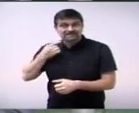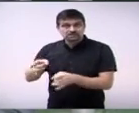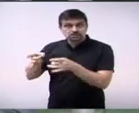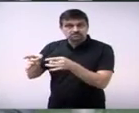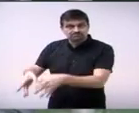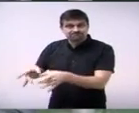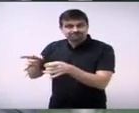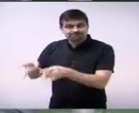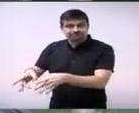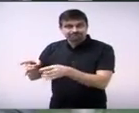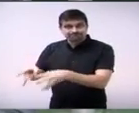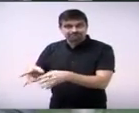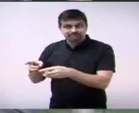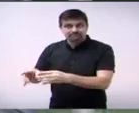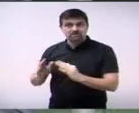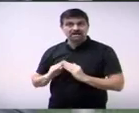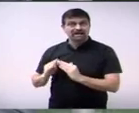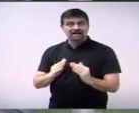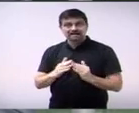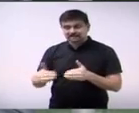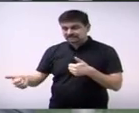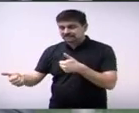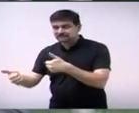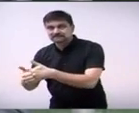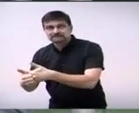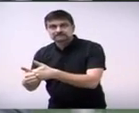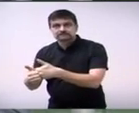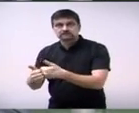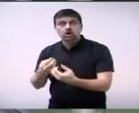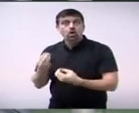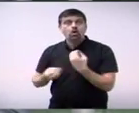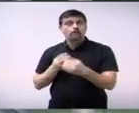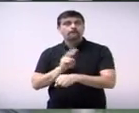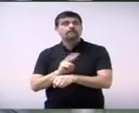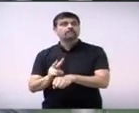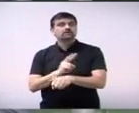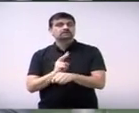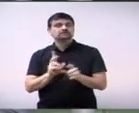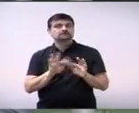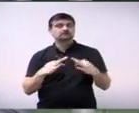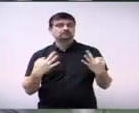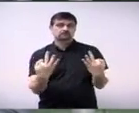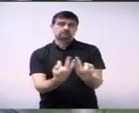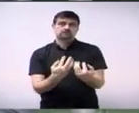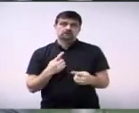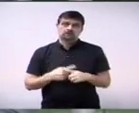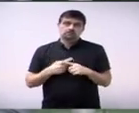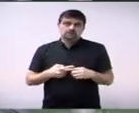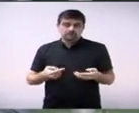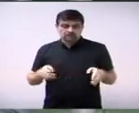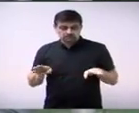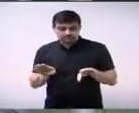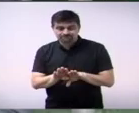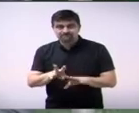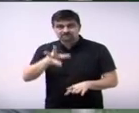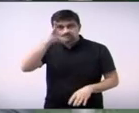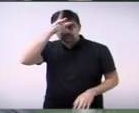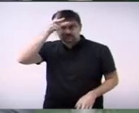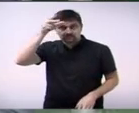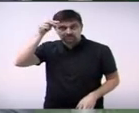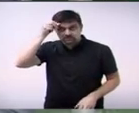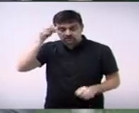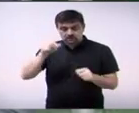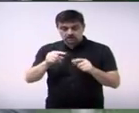Então, qual que a preocupação dessa família? Qual que a proteção dessa família? Porque também esse governo, quando